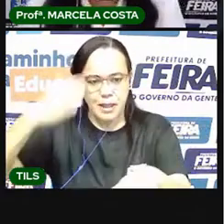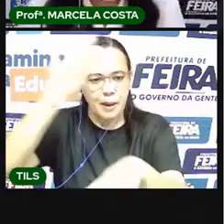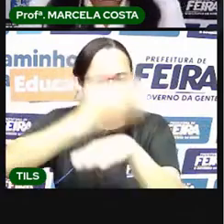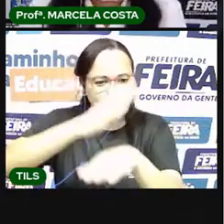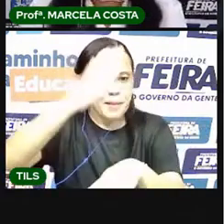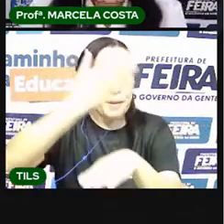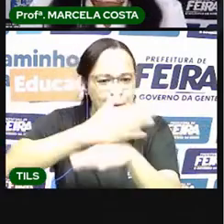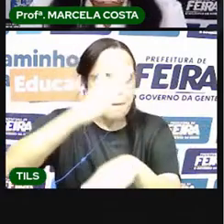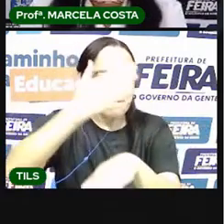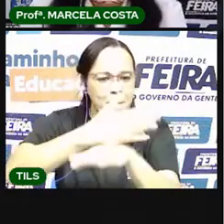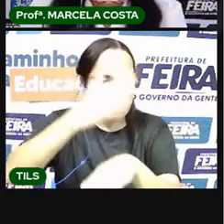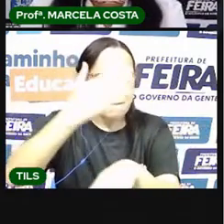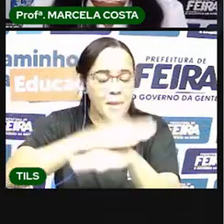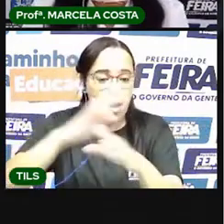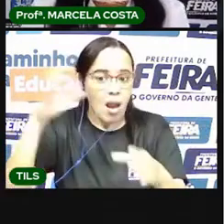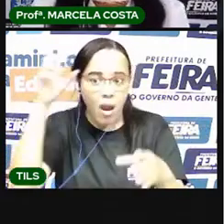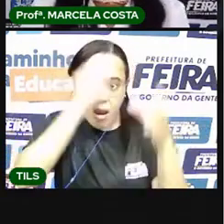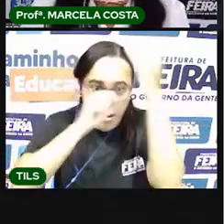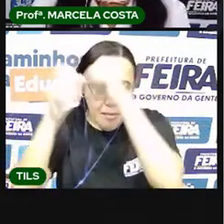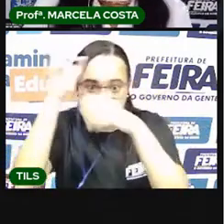conhecimentos que a gente acabou de aprender